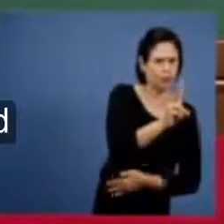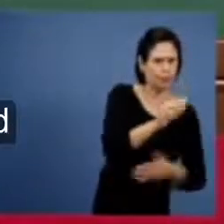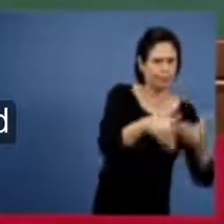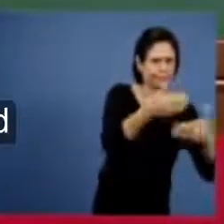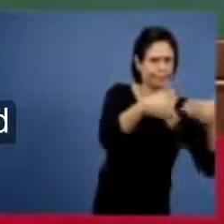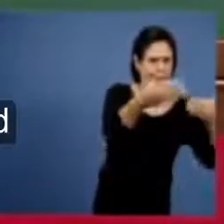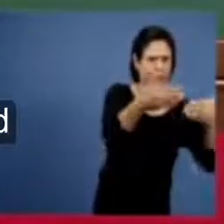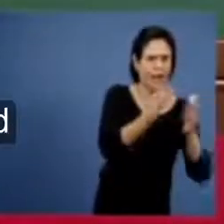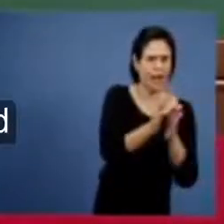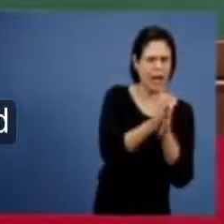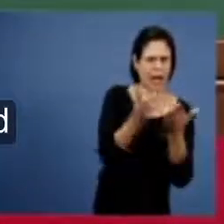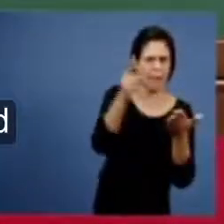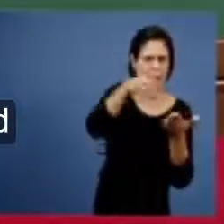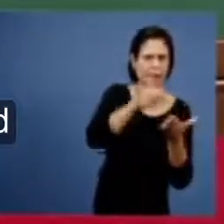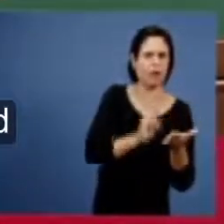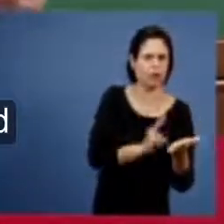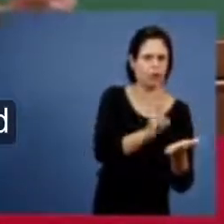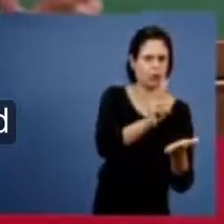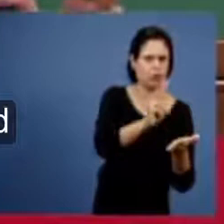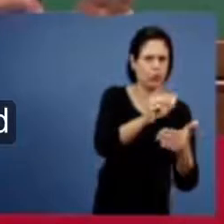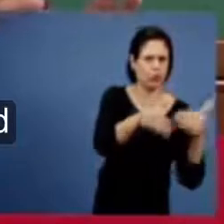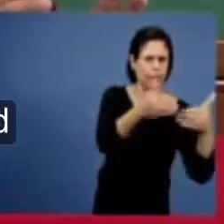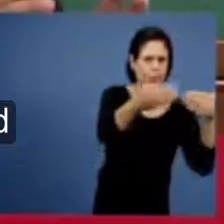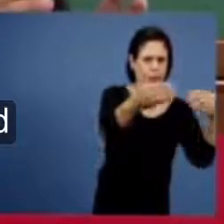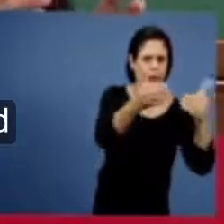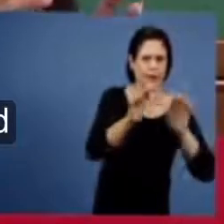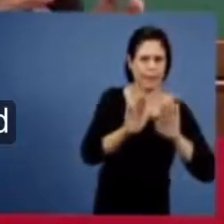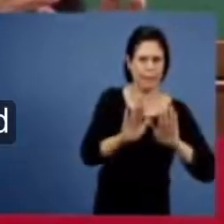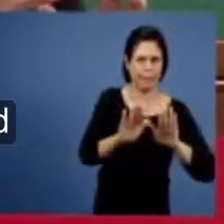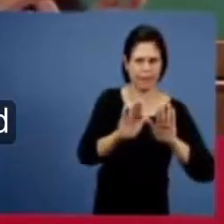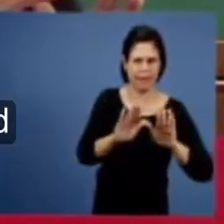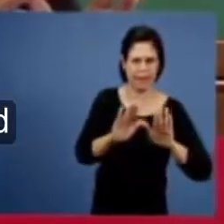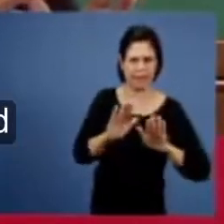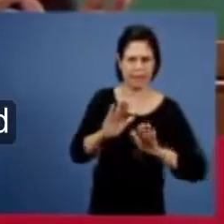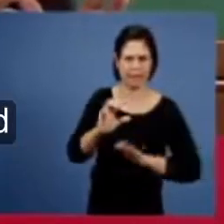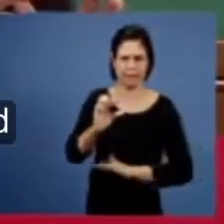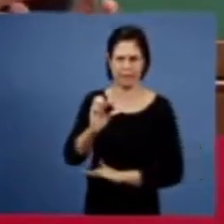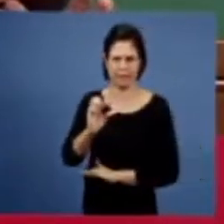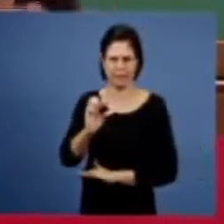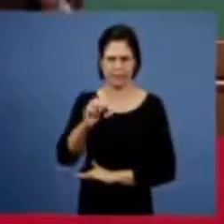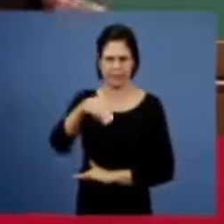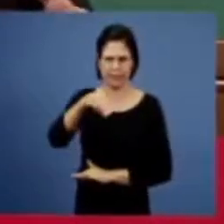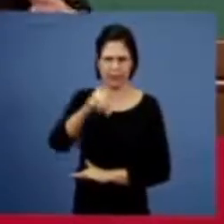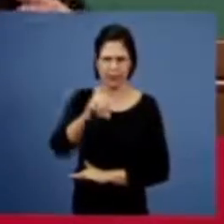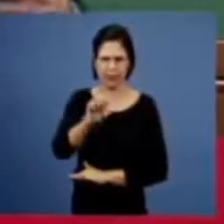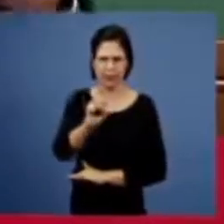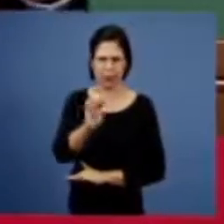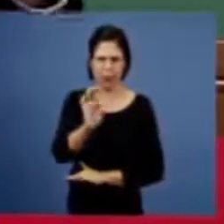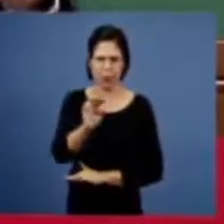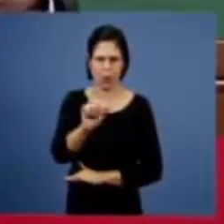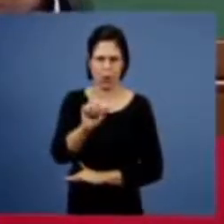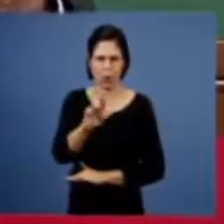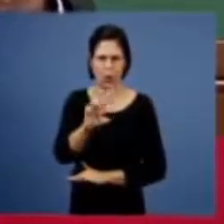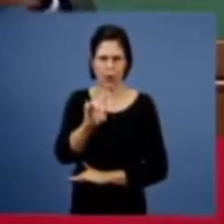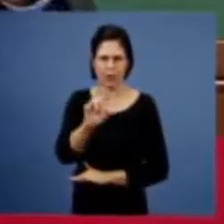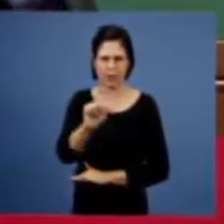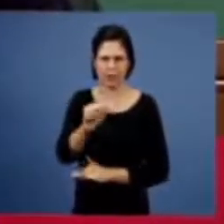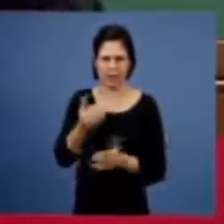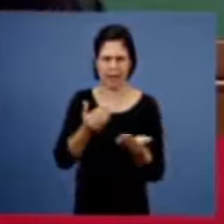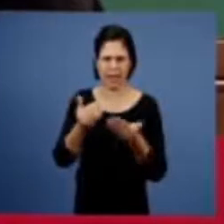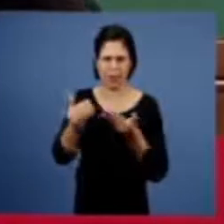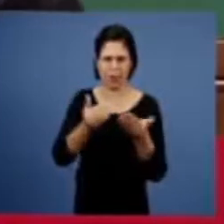a palavra continuará mas o o grão de mostarda é a fé